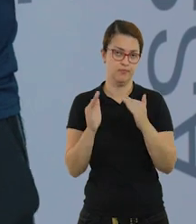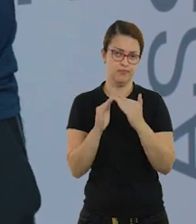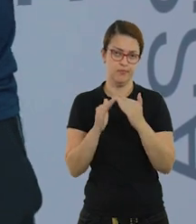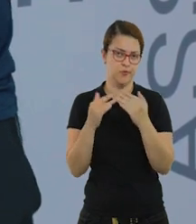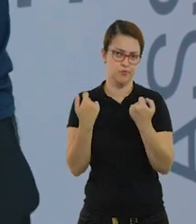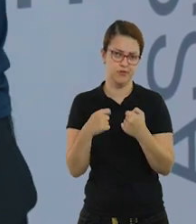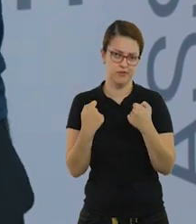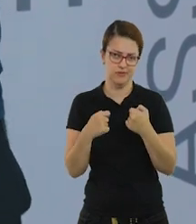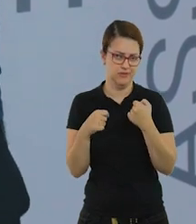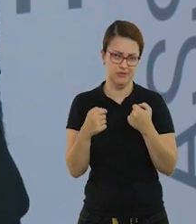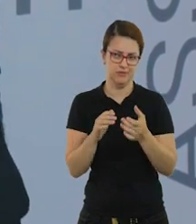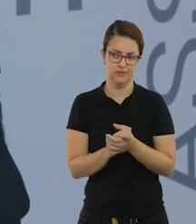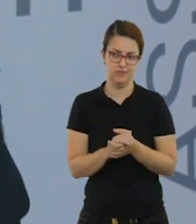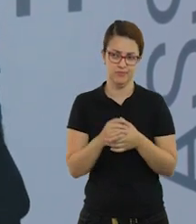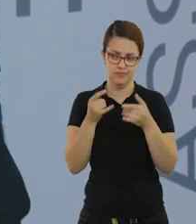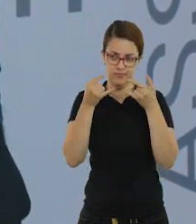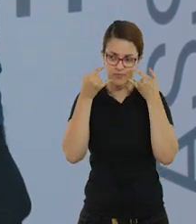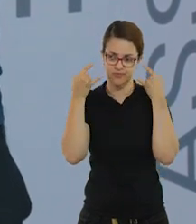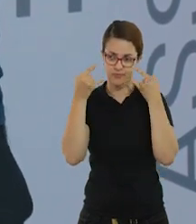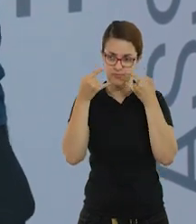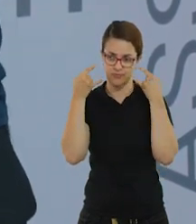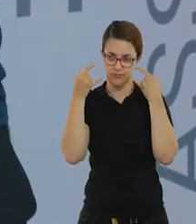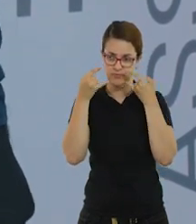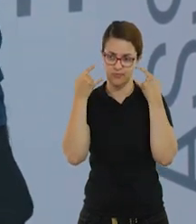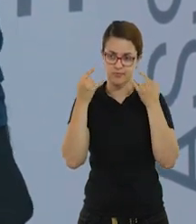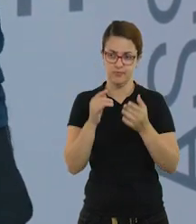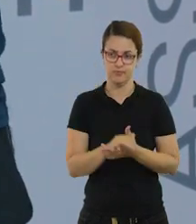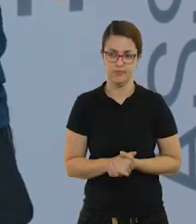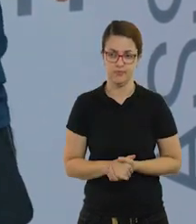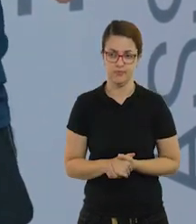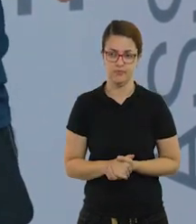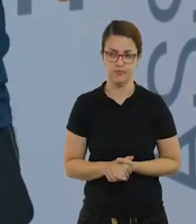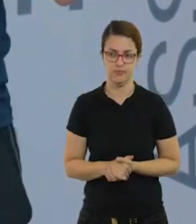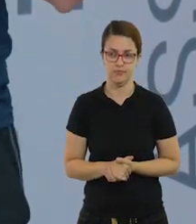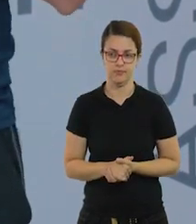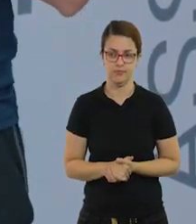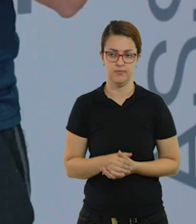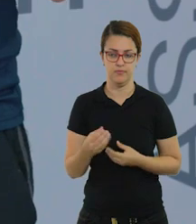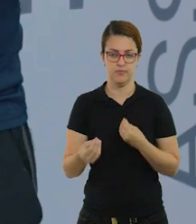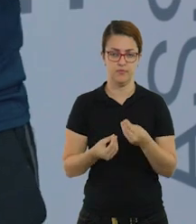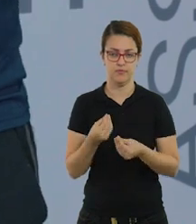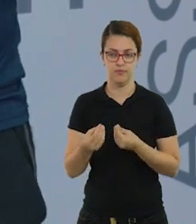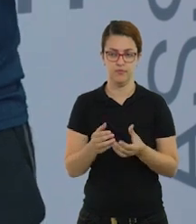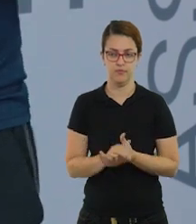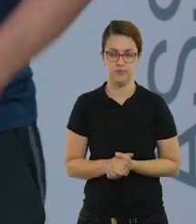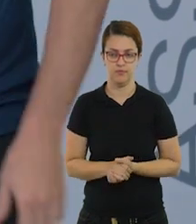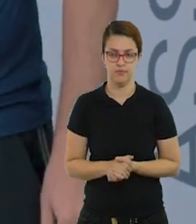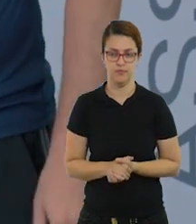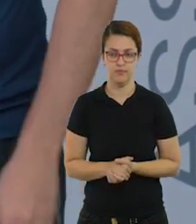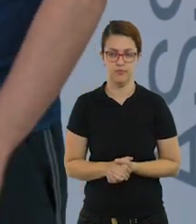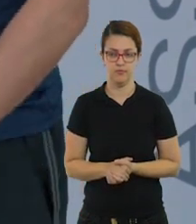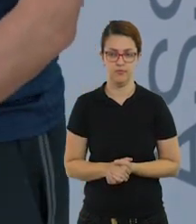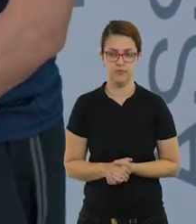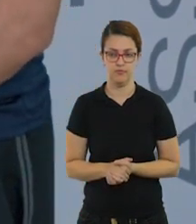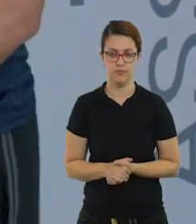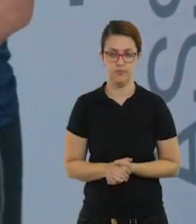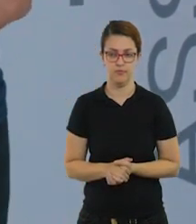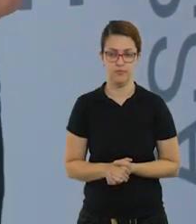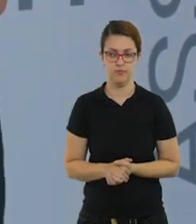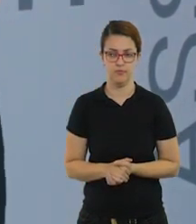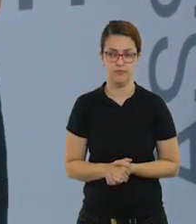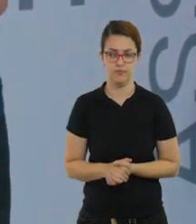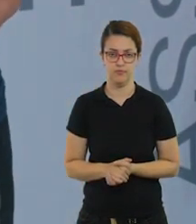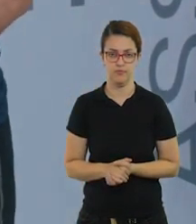pessoas aí de casa não há tanta necessidade, né? A máscara, percalção. Então como vai funcionar, tá bom? Eu vou